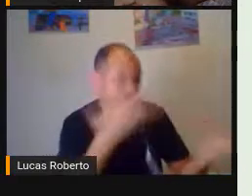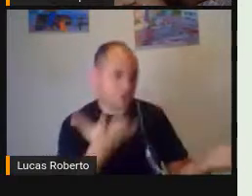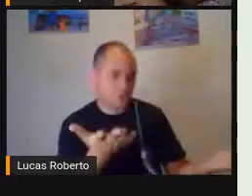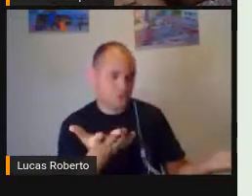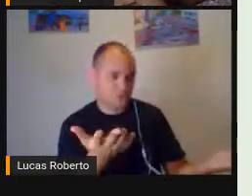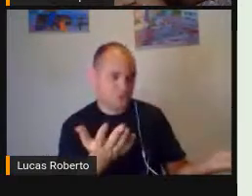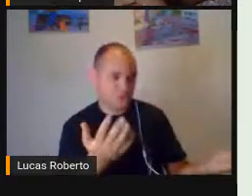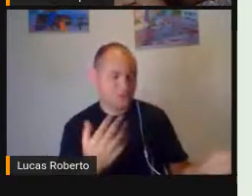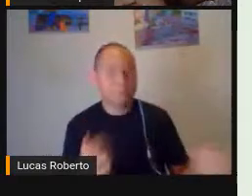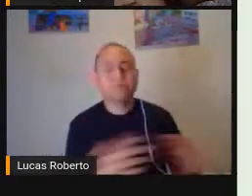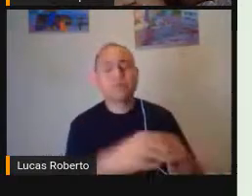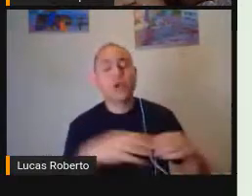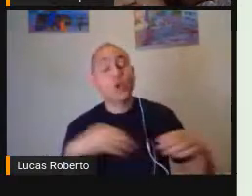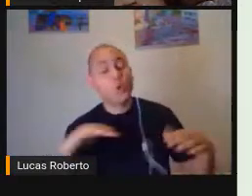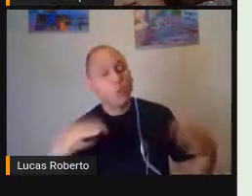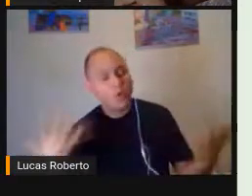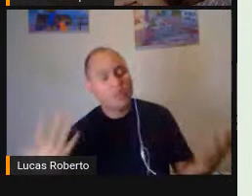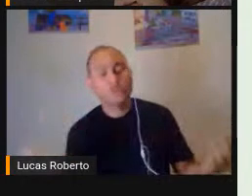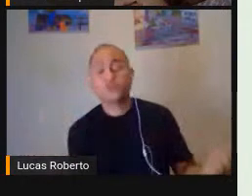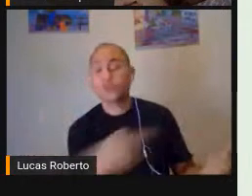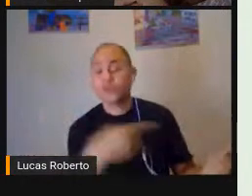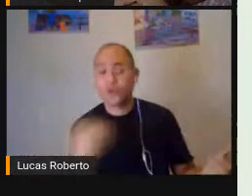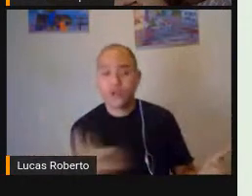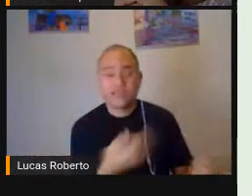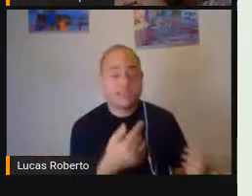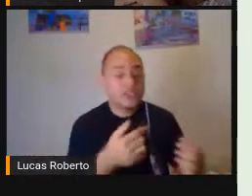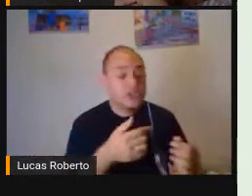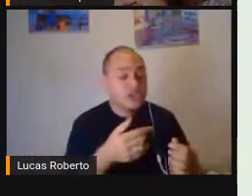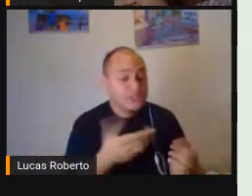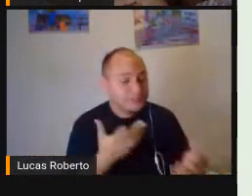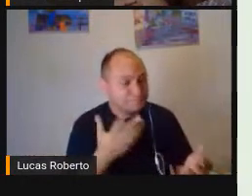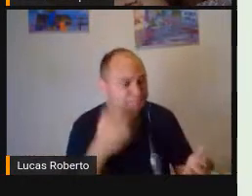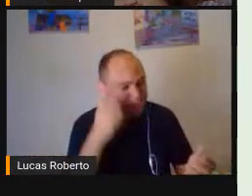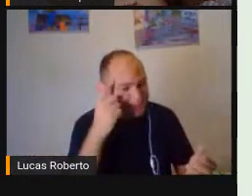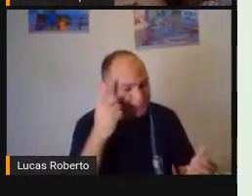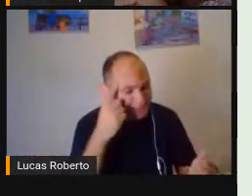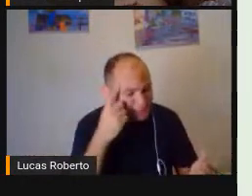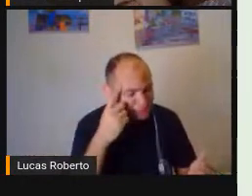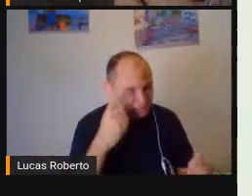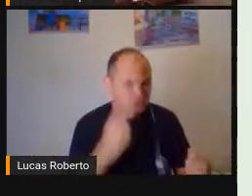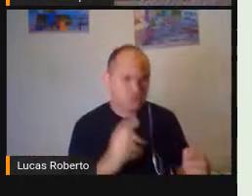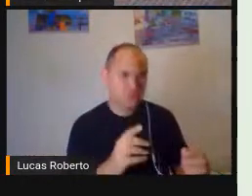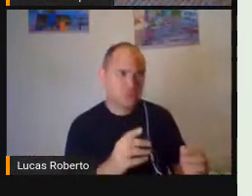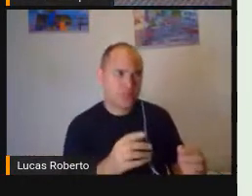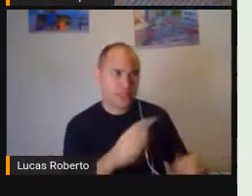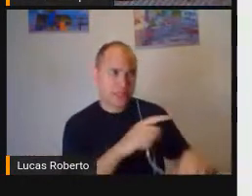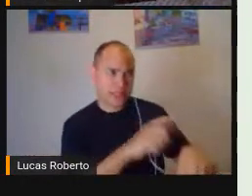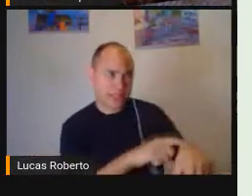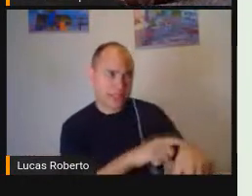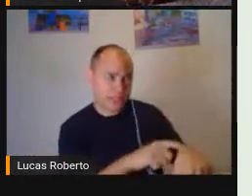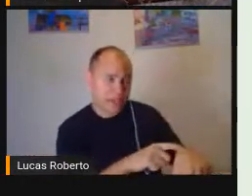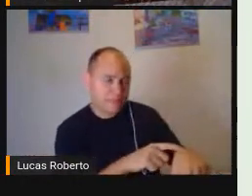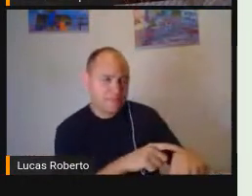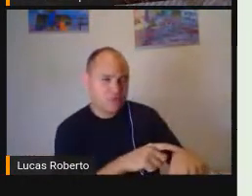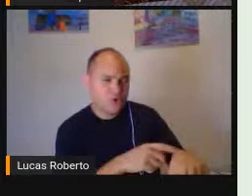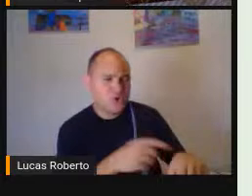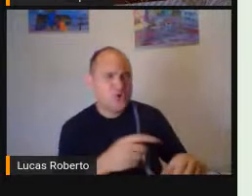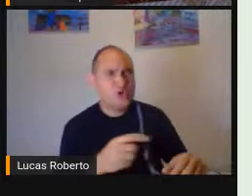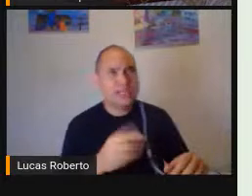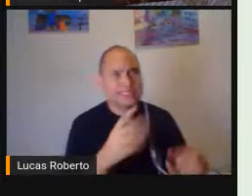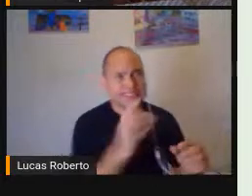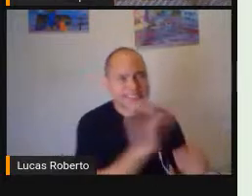Percursos Tempos E ritmos De cada criança E que para isso A gente pode Contar com Diversas